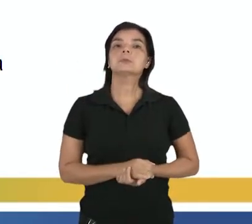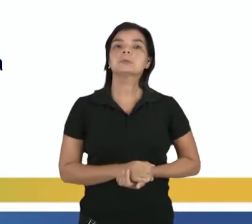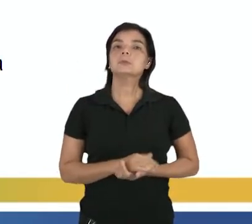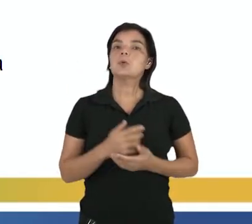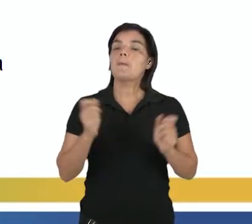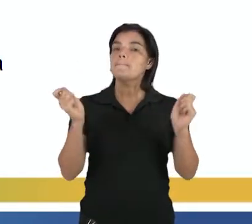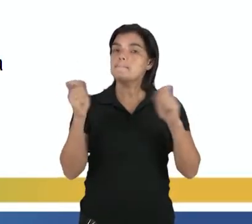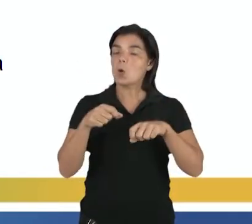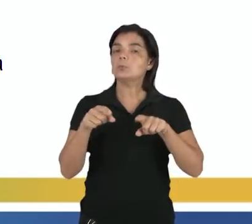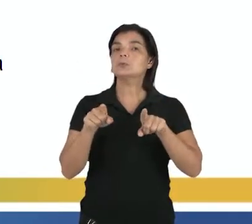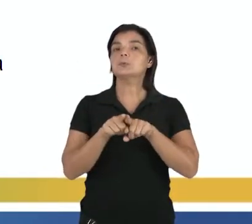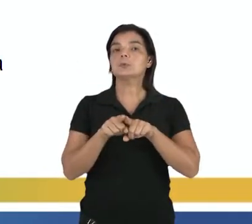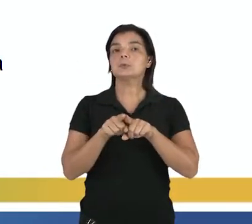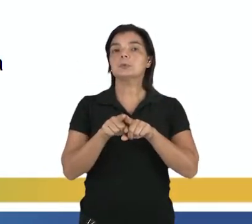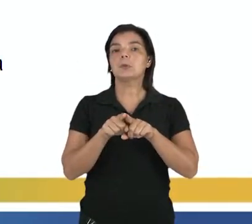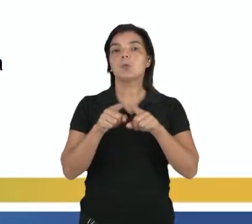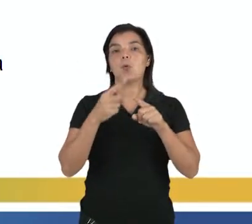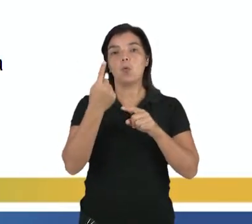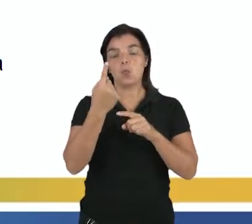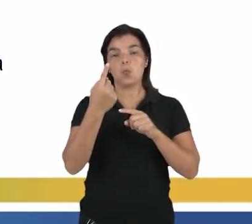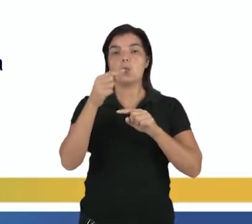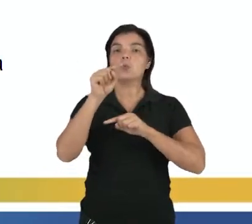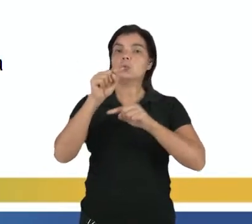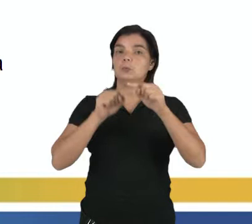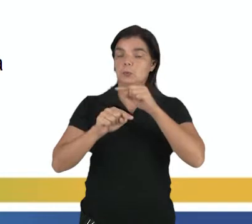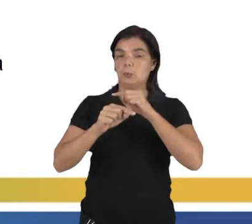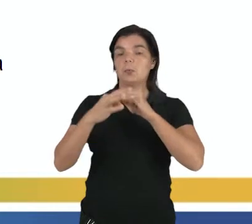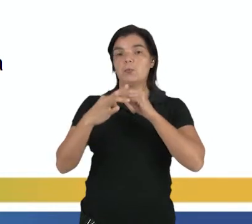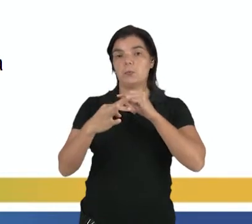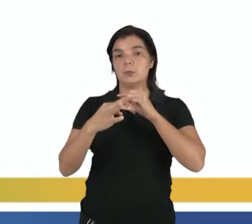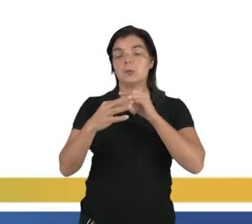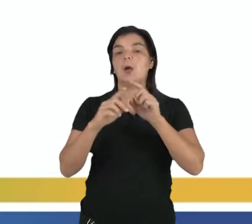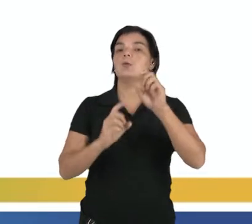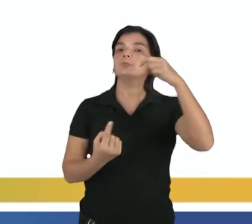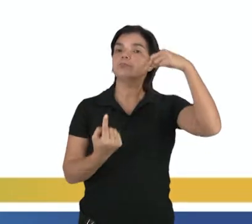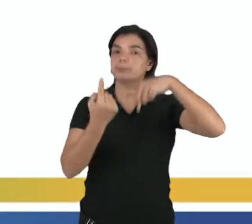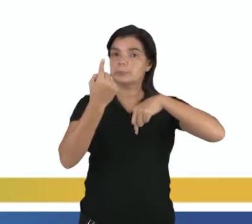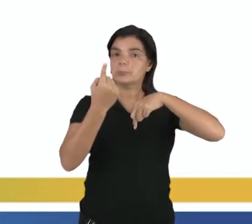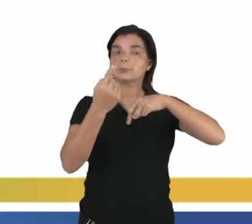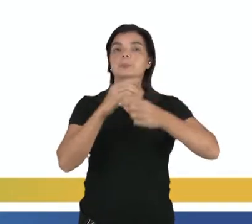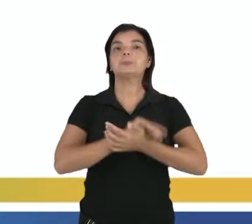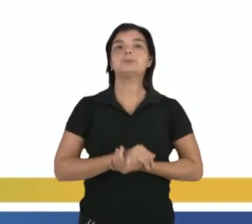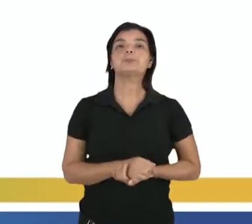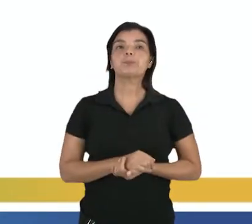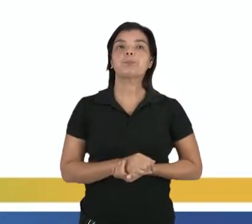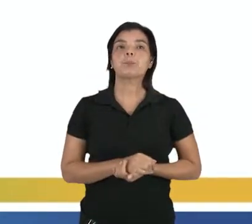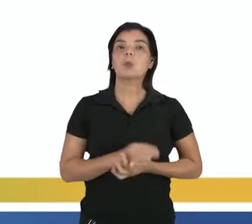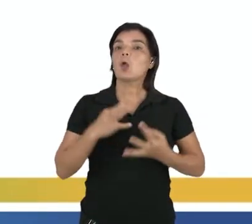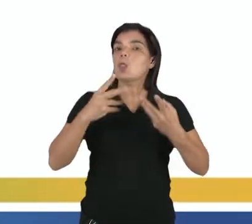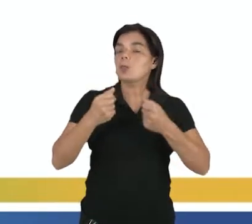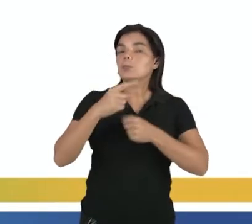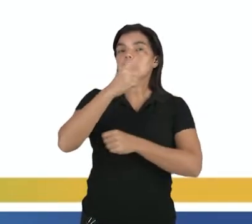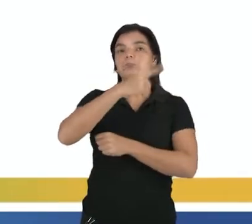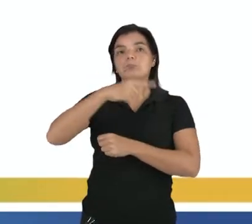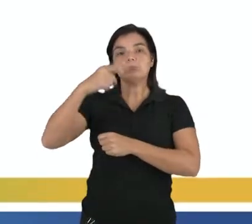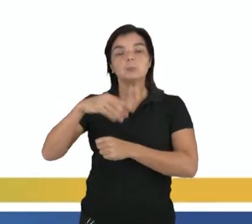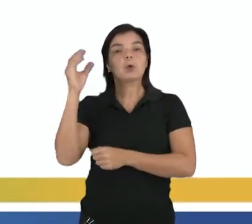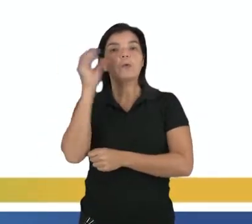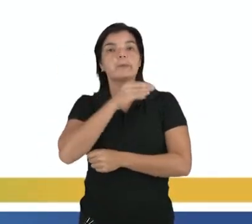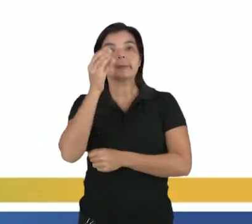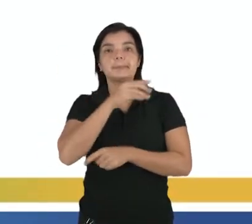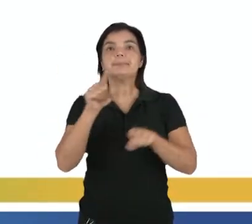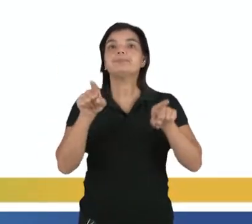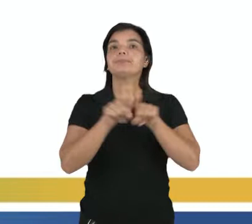Então, posso ter que o período também é um sobre frequência, continua inversamente proporcional. Toda onda tem uma velocidade de